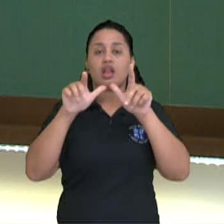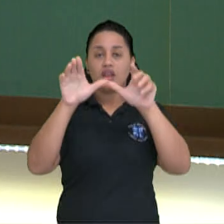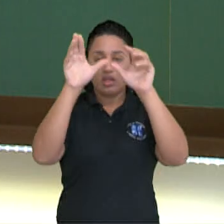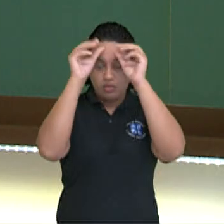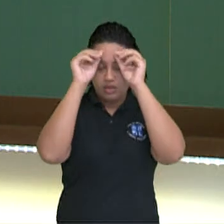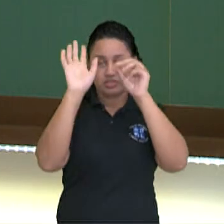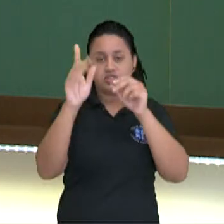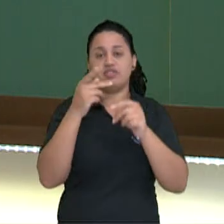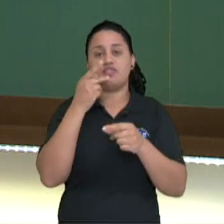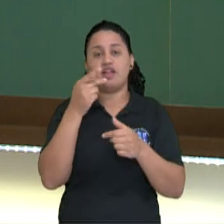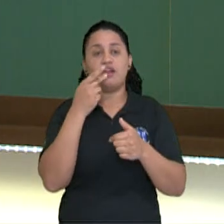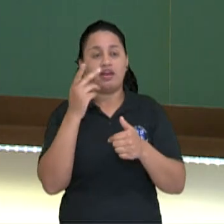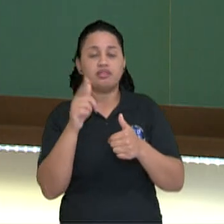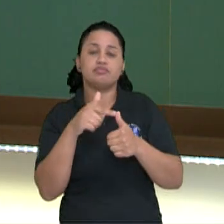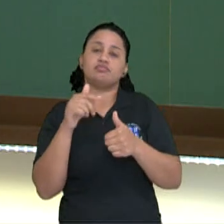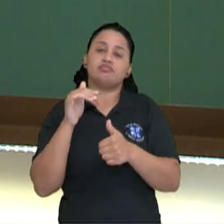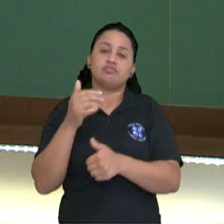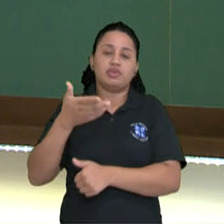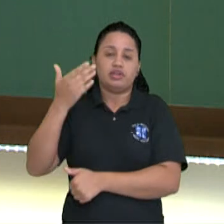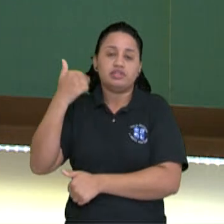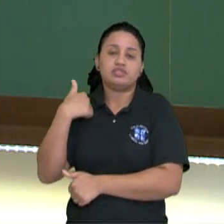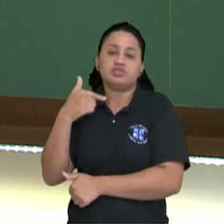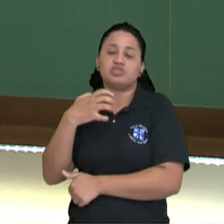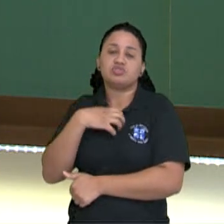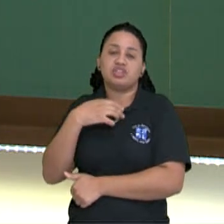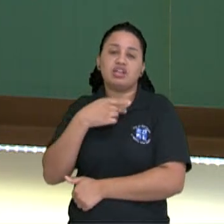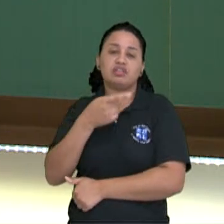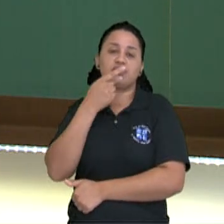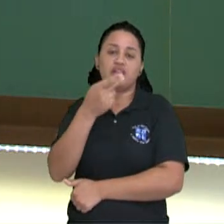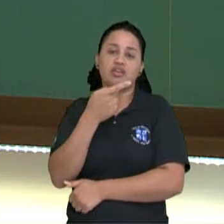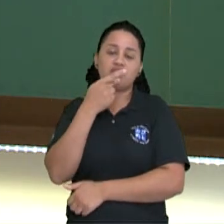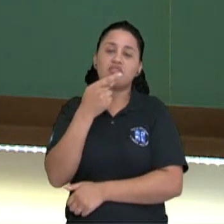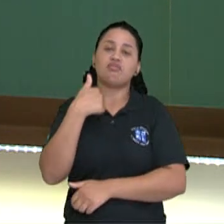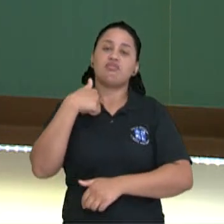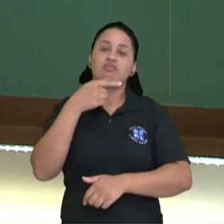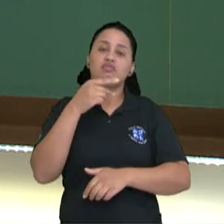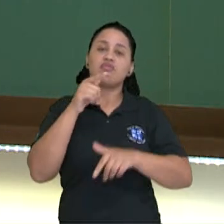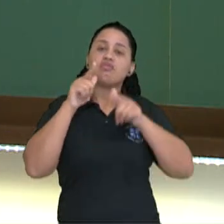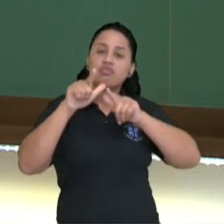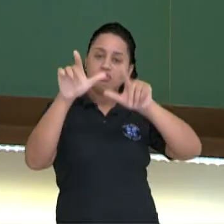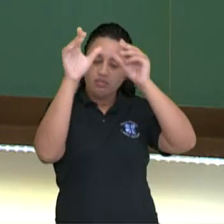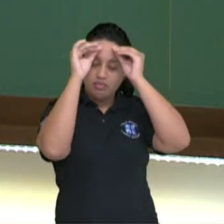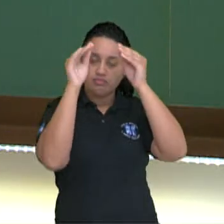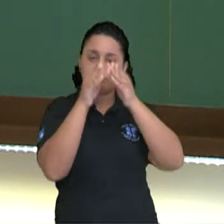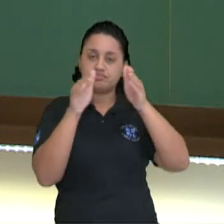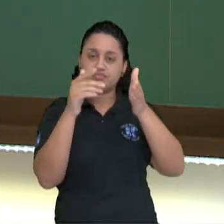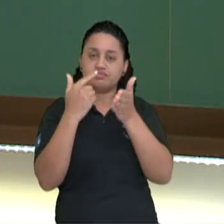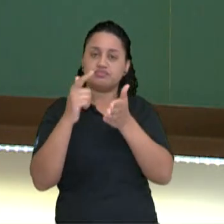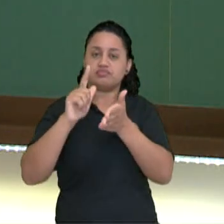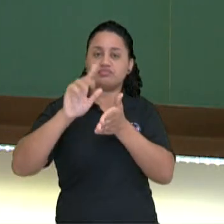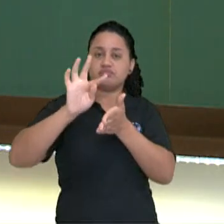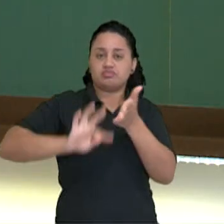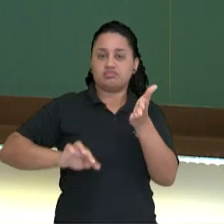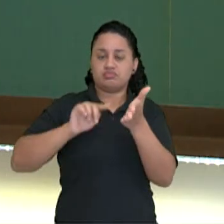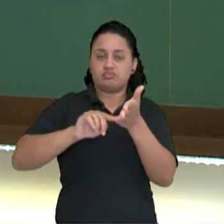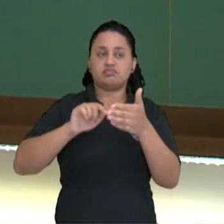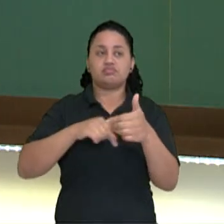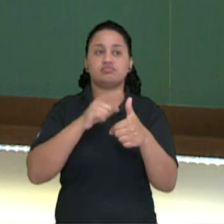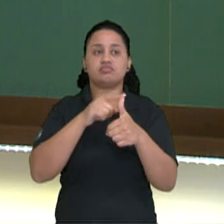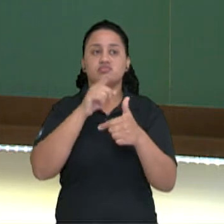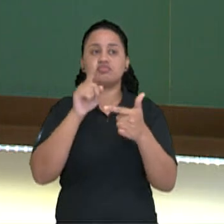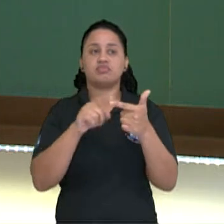Também já coloquei ainda há pouco para vocês essa questão da linguagem da obra, dessa representação da fala dos personagens. A